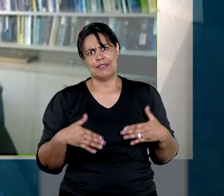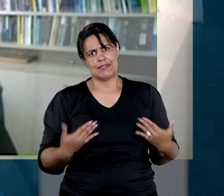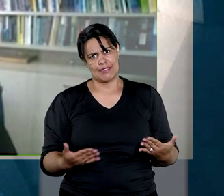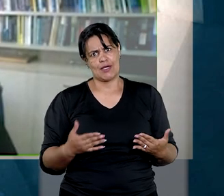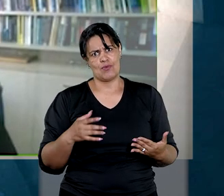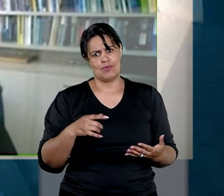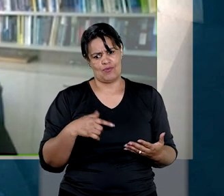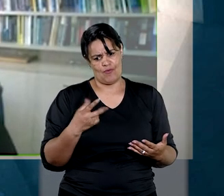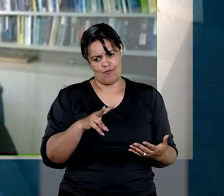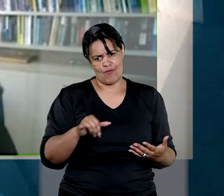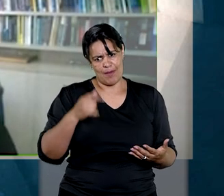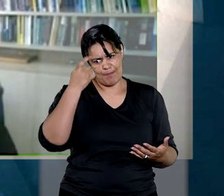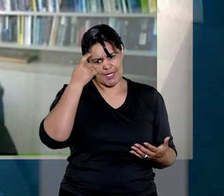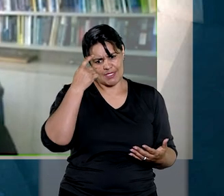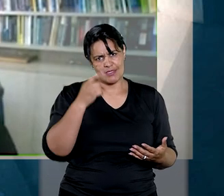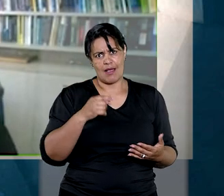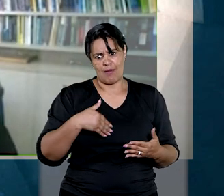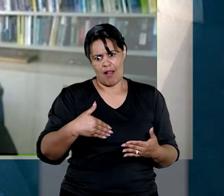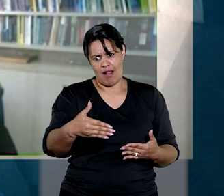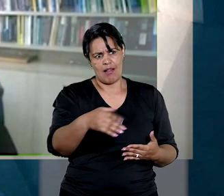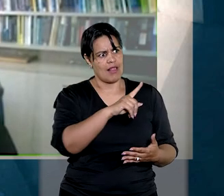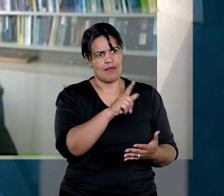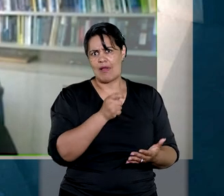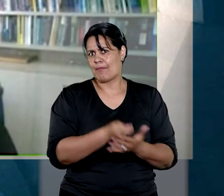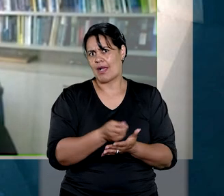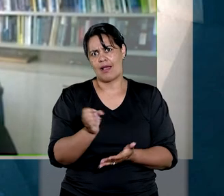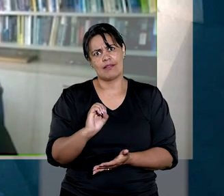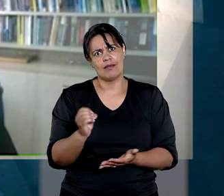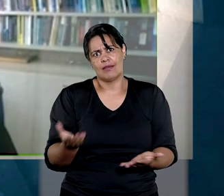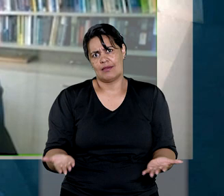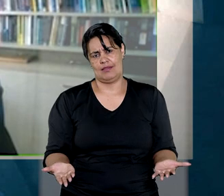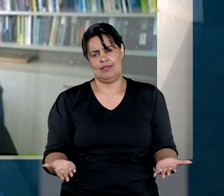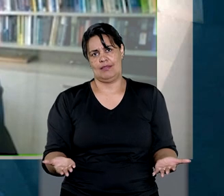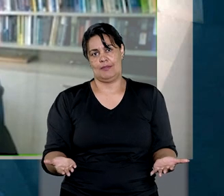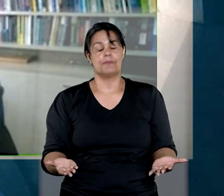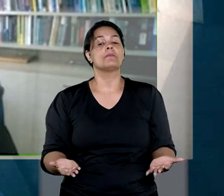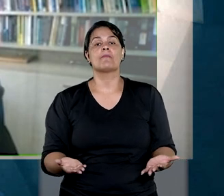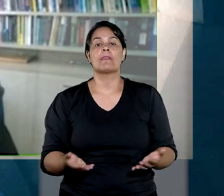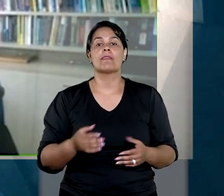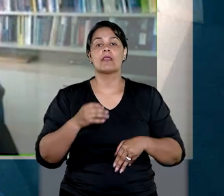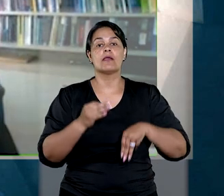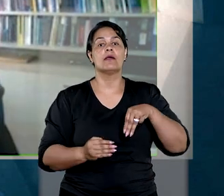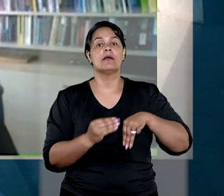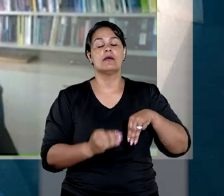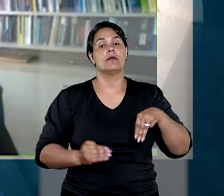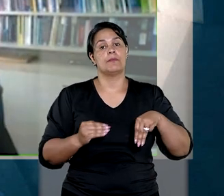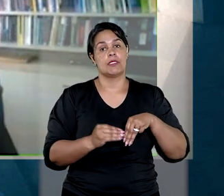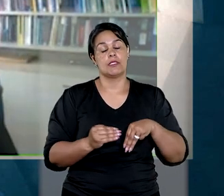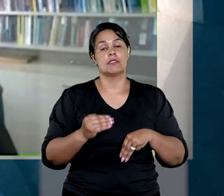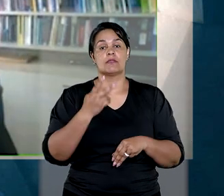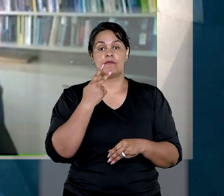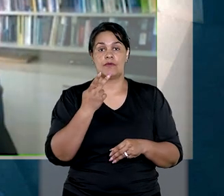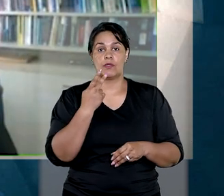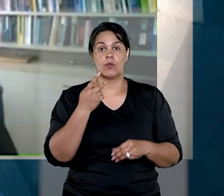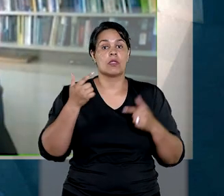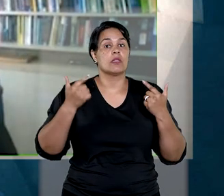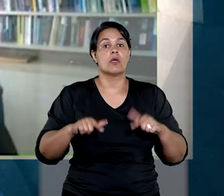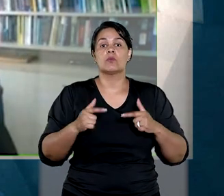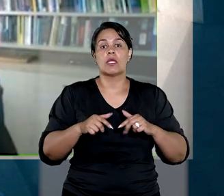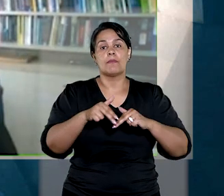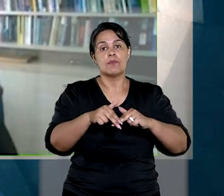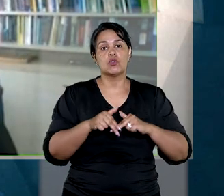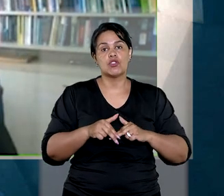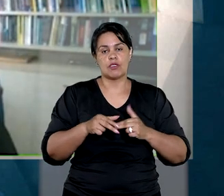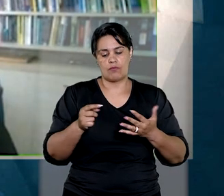razoável inferir que nem mesmo metade da dívida será paga. De acordo com a ministra, não há nenhuma circunstância fática